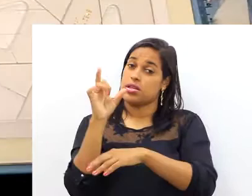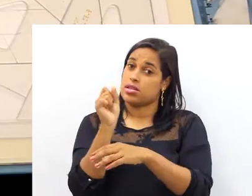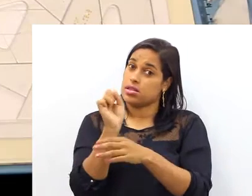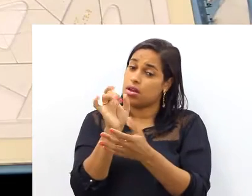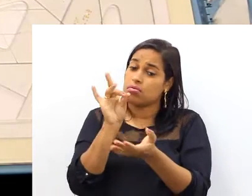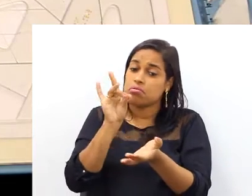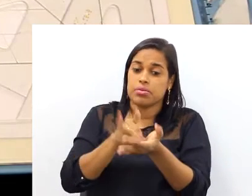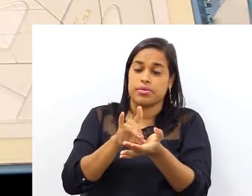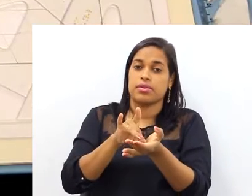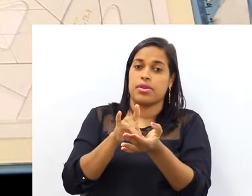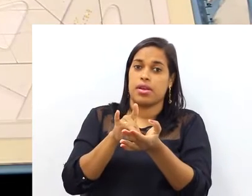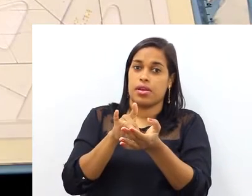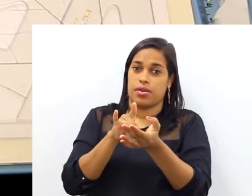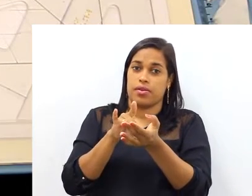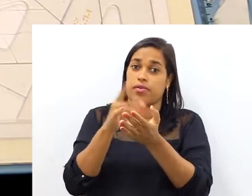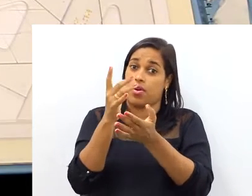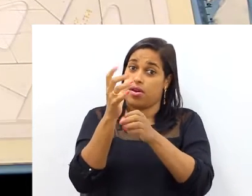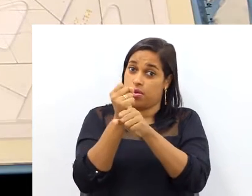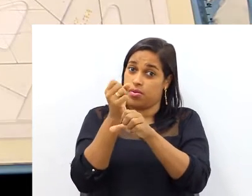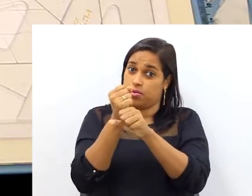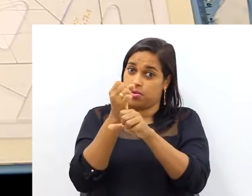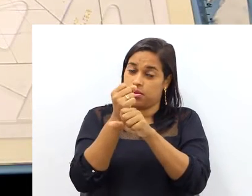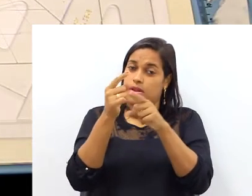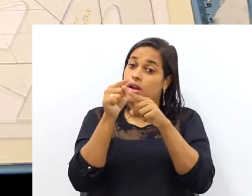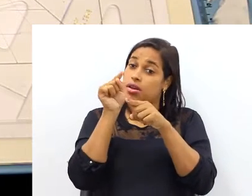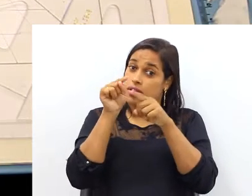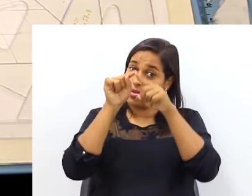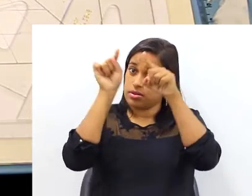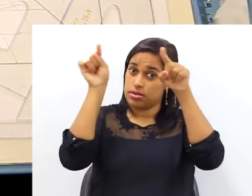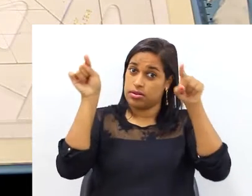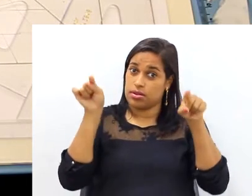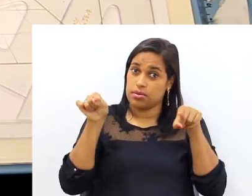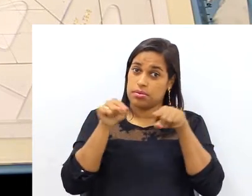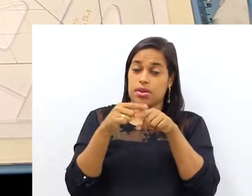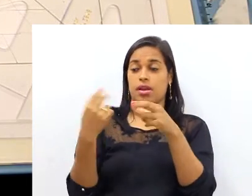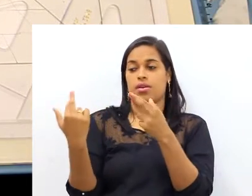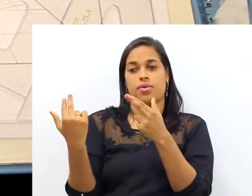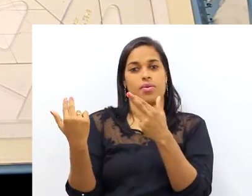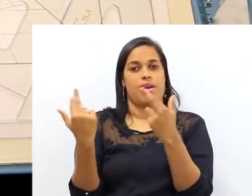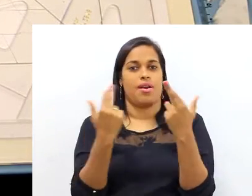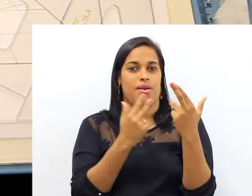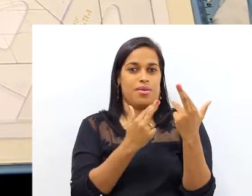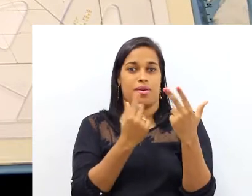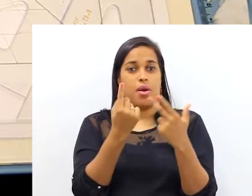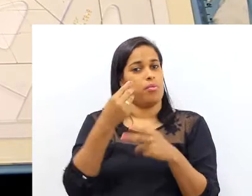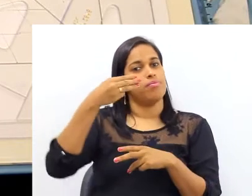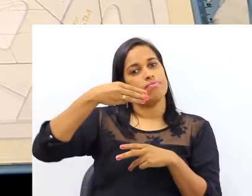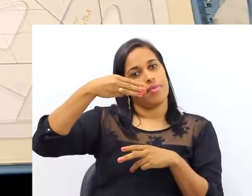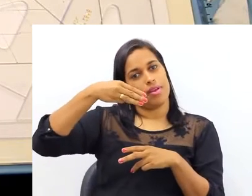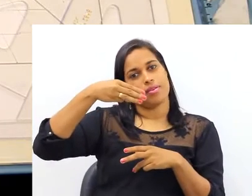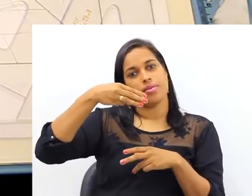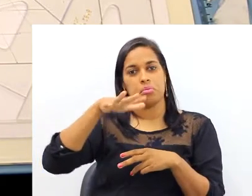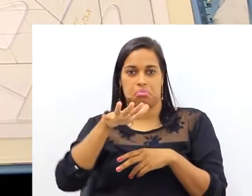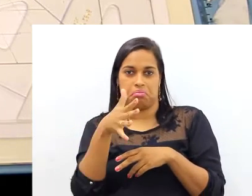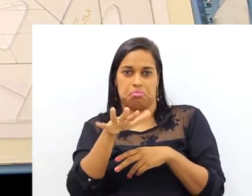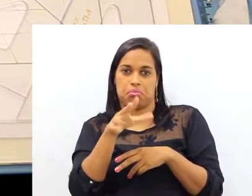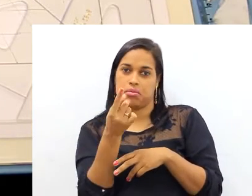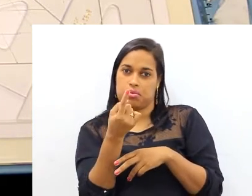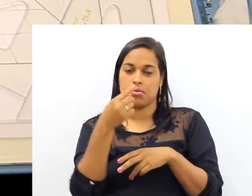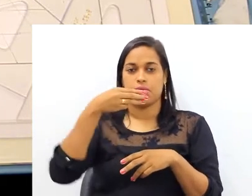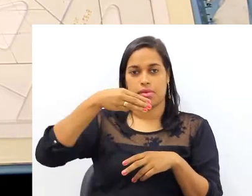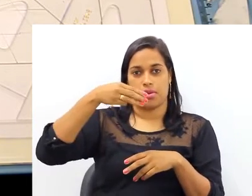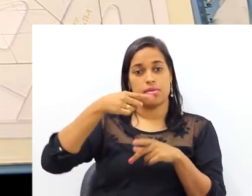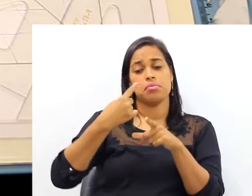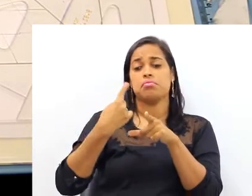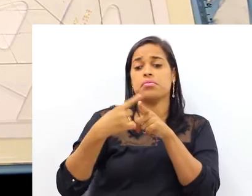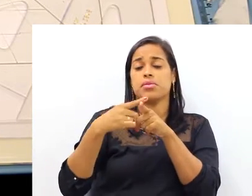janela, no real, se a gente for chegar lá no ambiente e medir, esse tamanho é igual a esse, que é um metro, mais ou